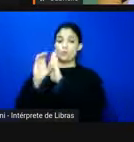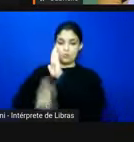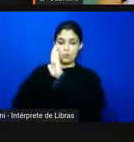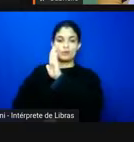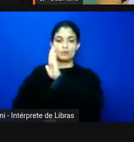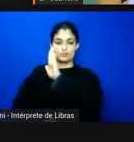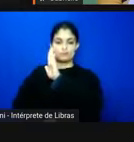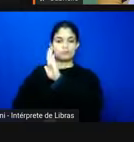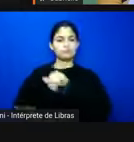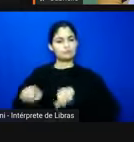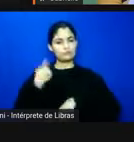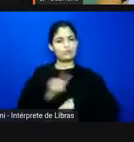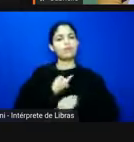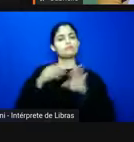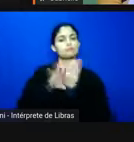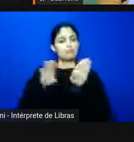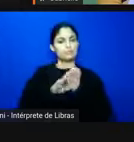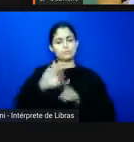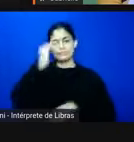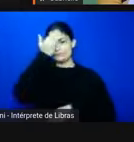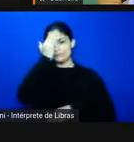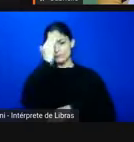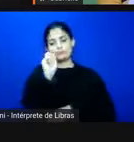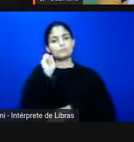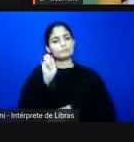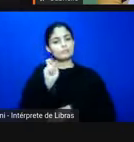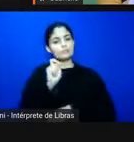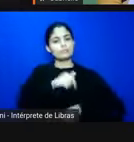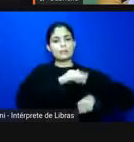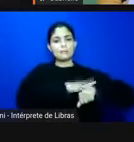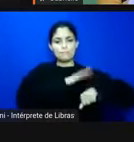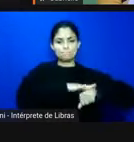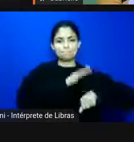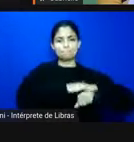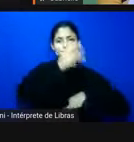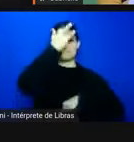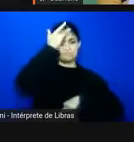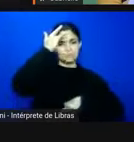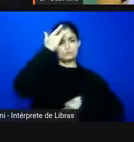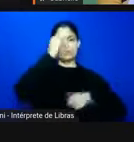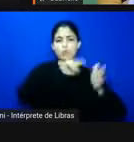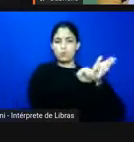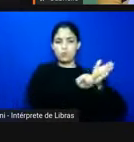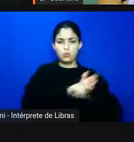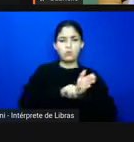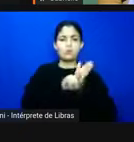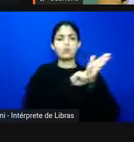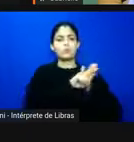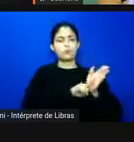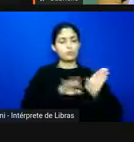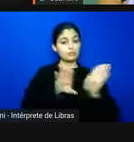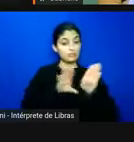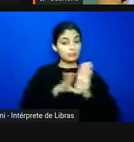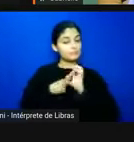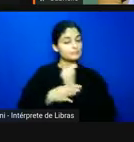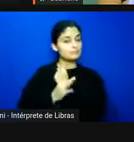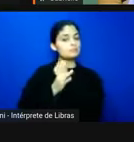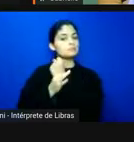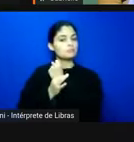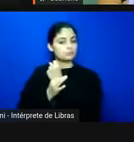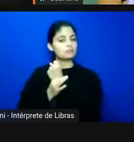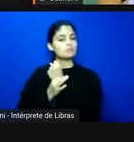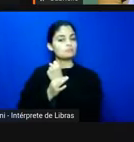autonomia de professoras pesquisadoras esteja ainda assegurada pela